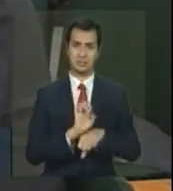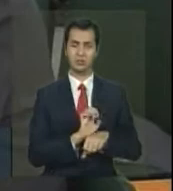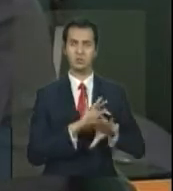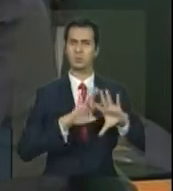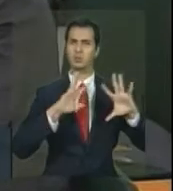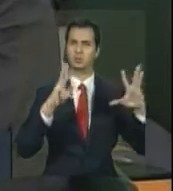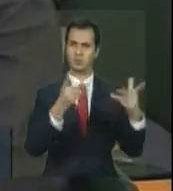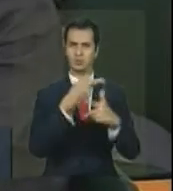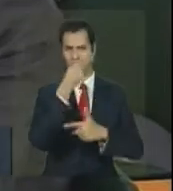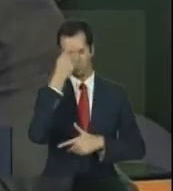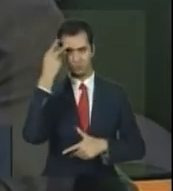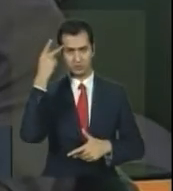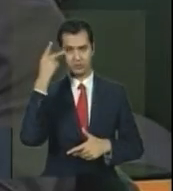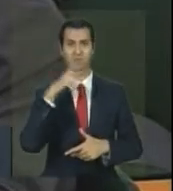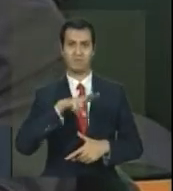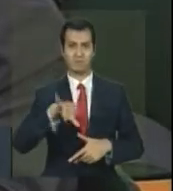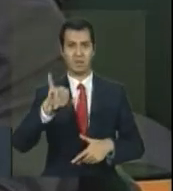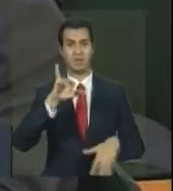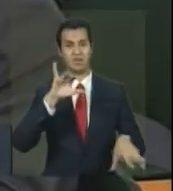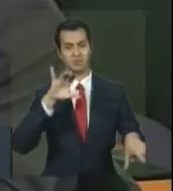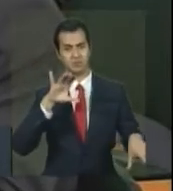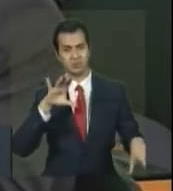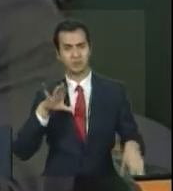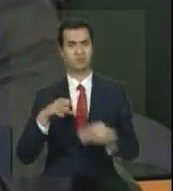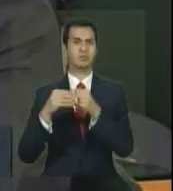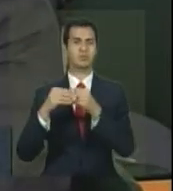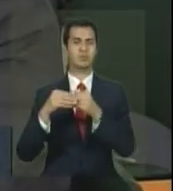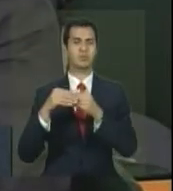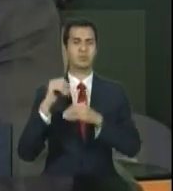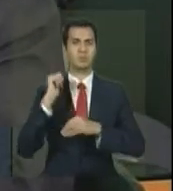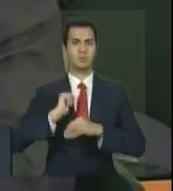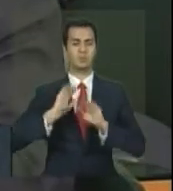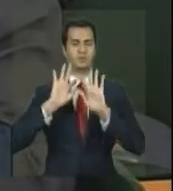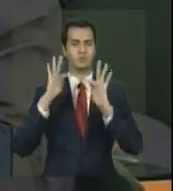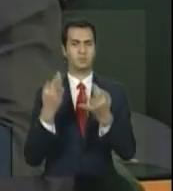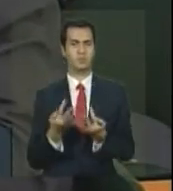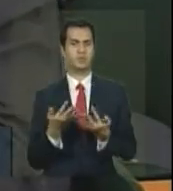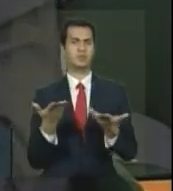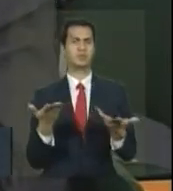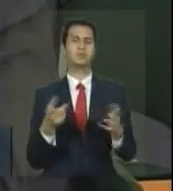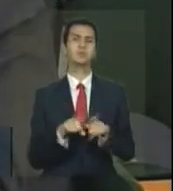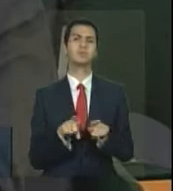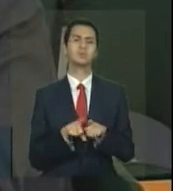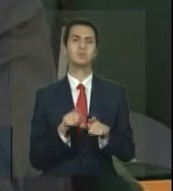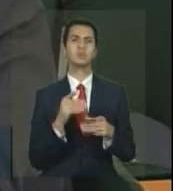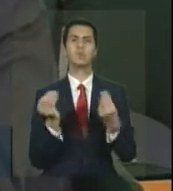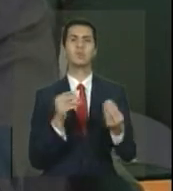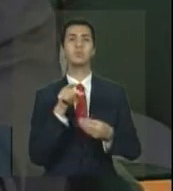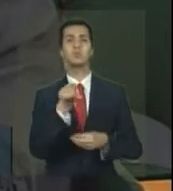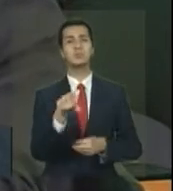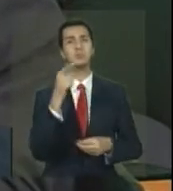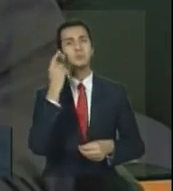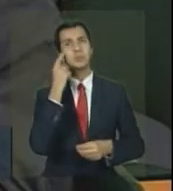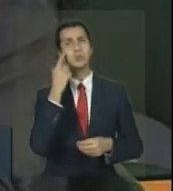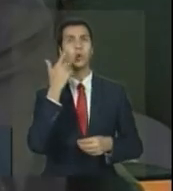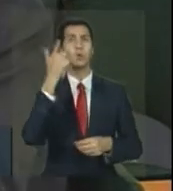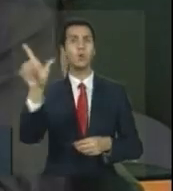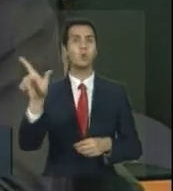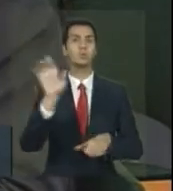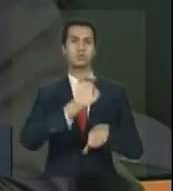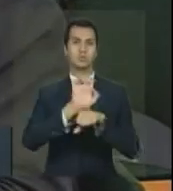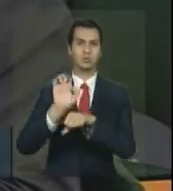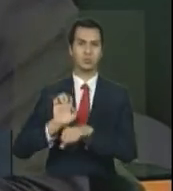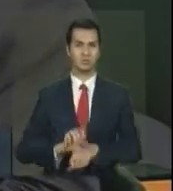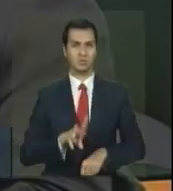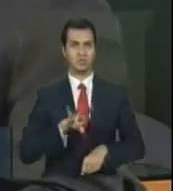beneficiários também vão para o Bolsa Família e qual a sua perspectiva de que outros estados também